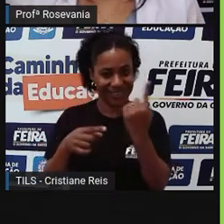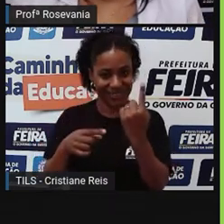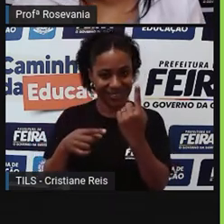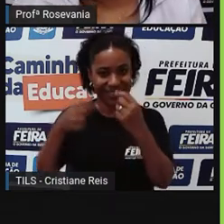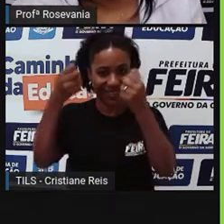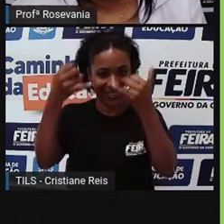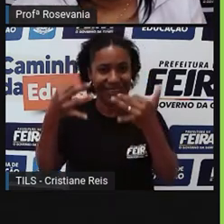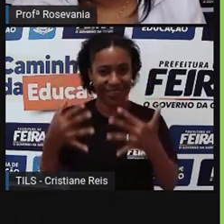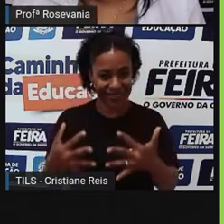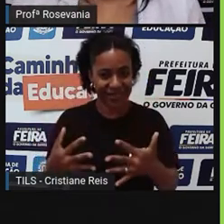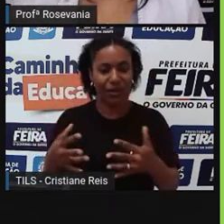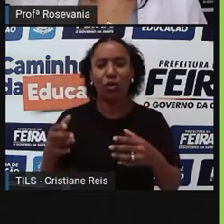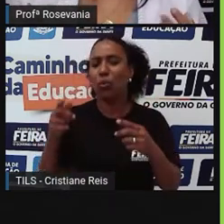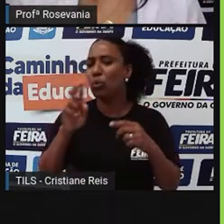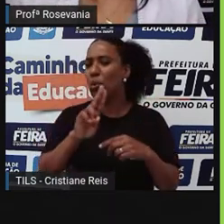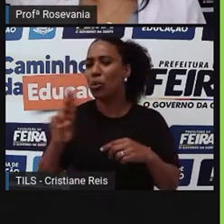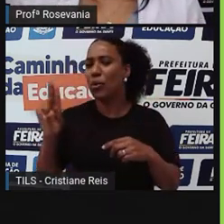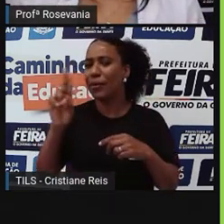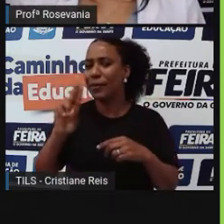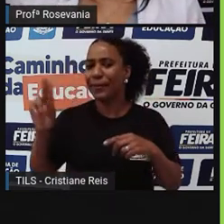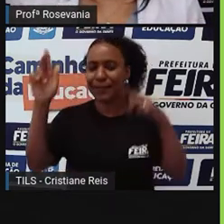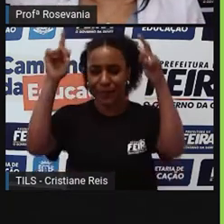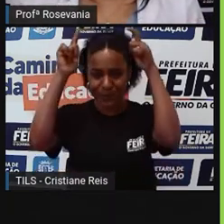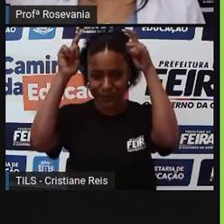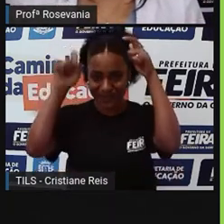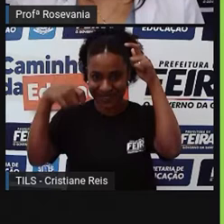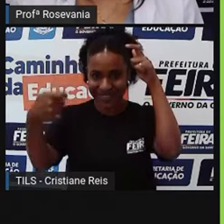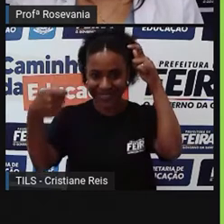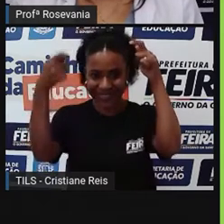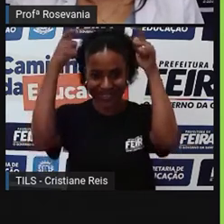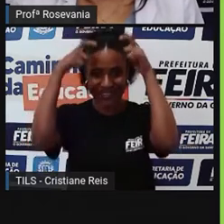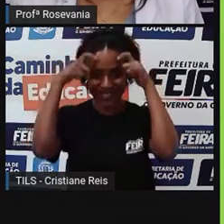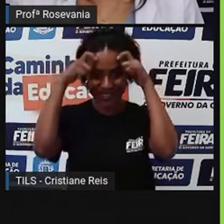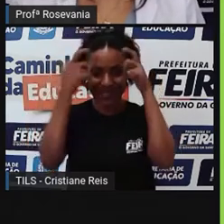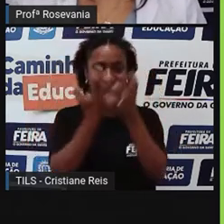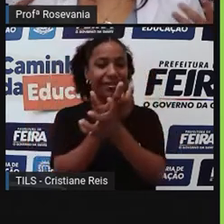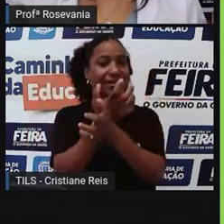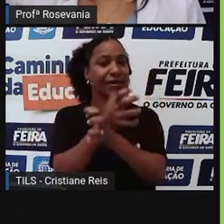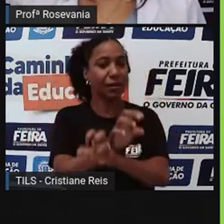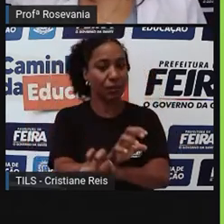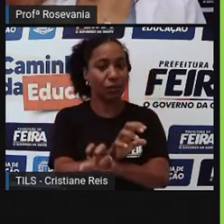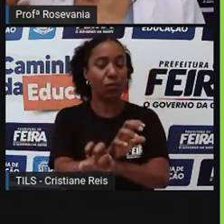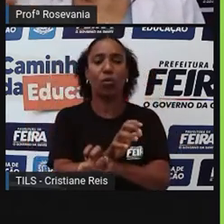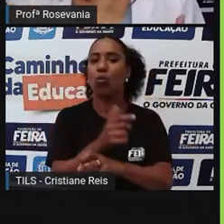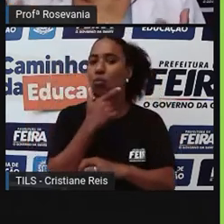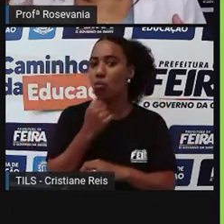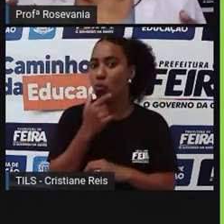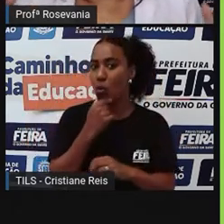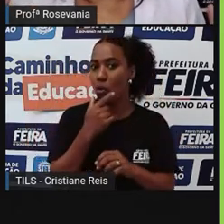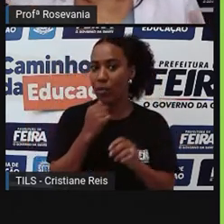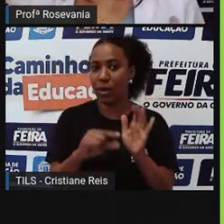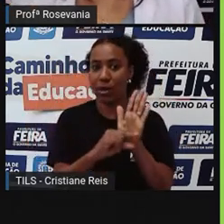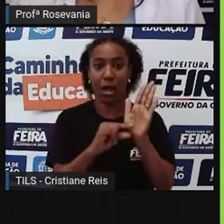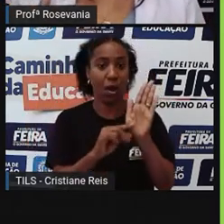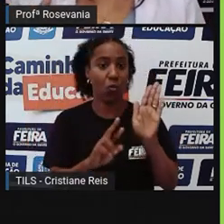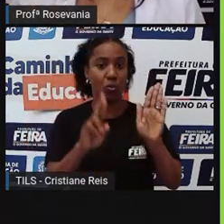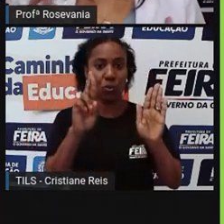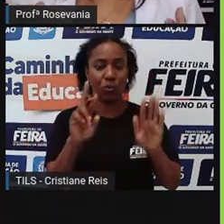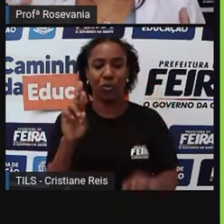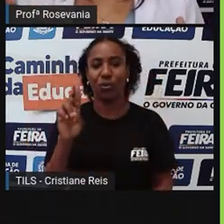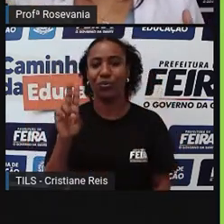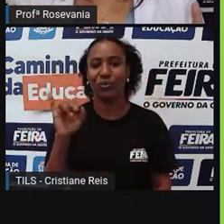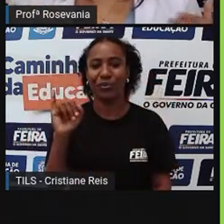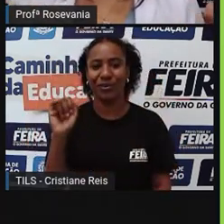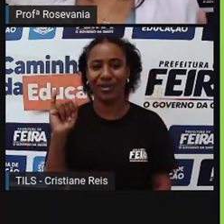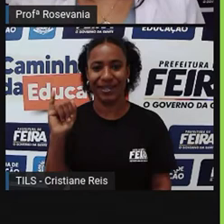nome Princesa do Sertão, a gente recebeu, né, de Rui Barbosa. Porque esse nome, na realidade, ele